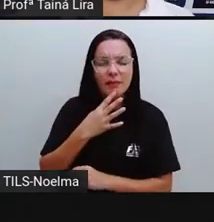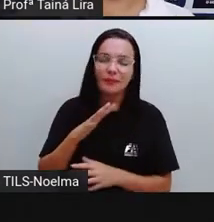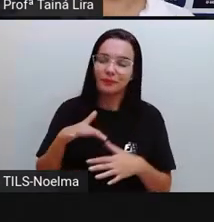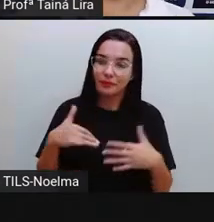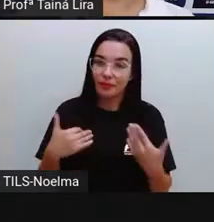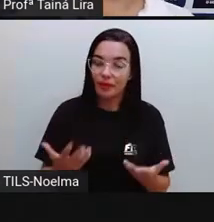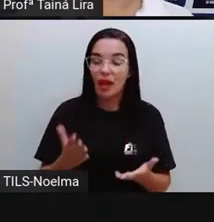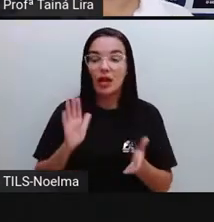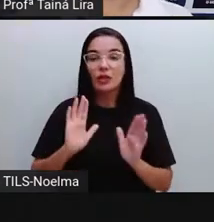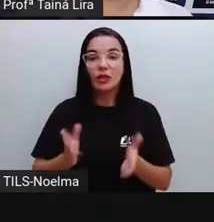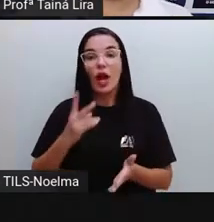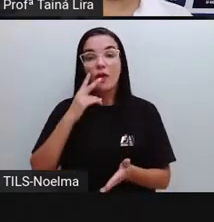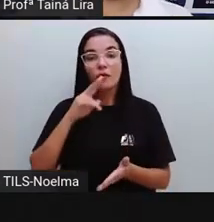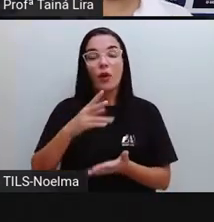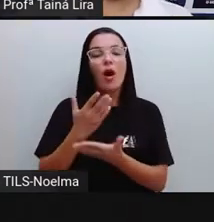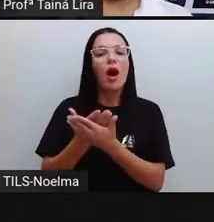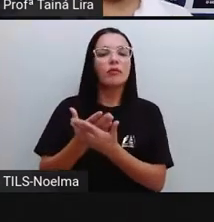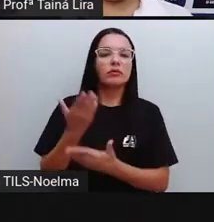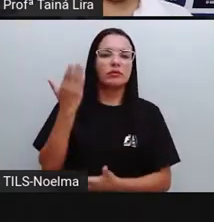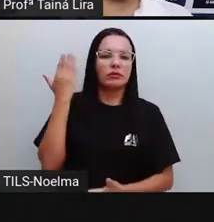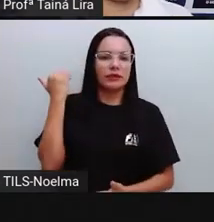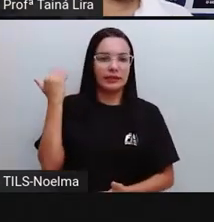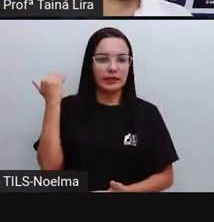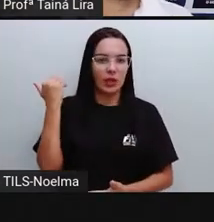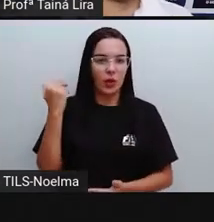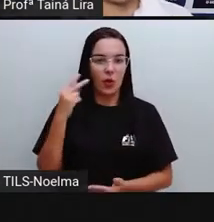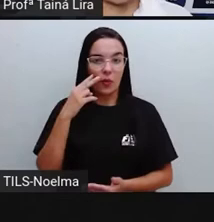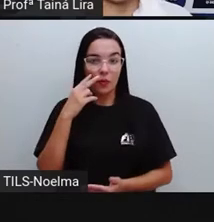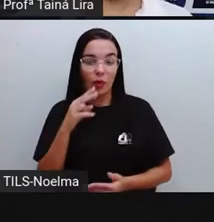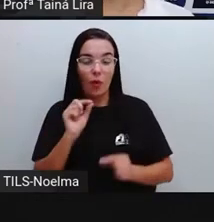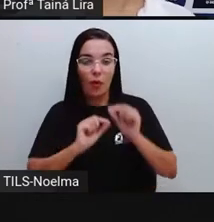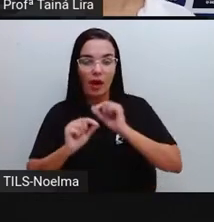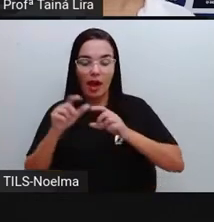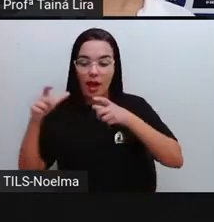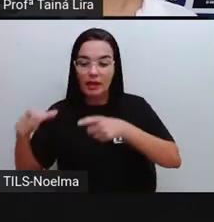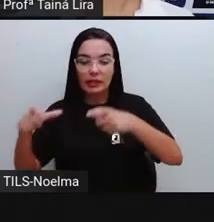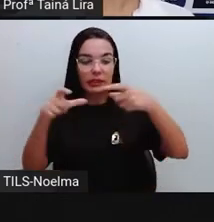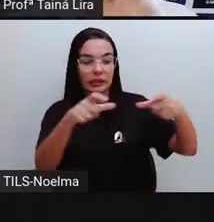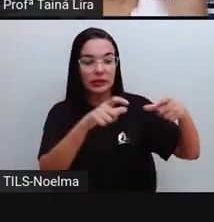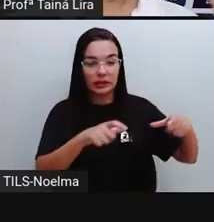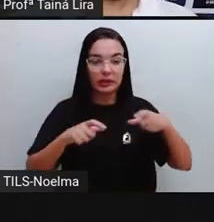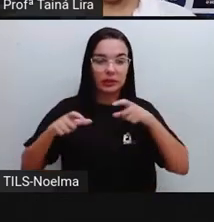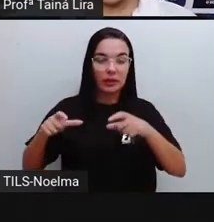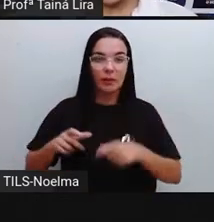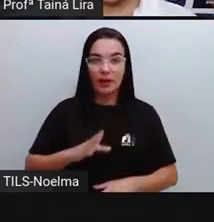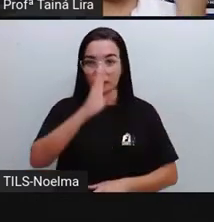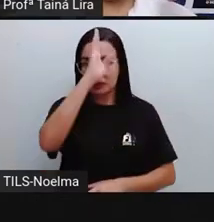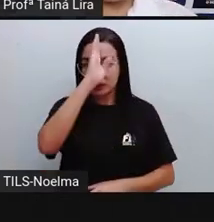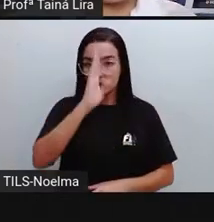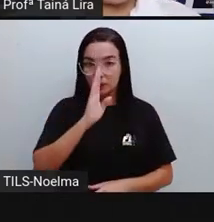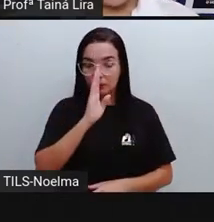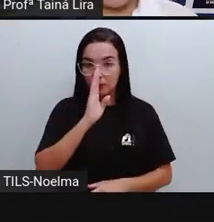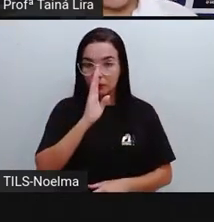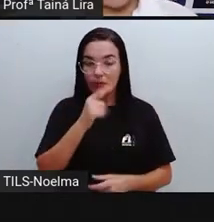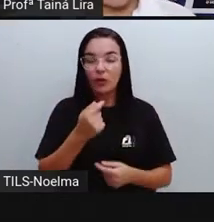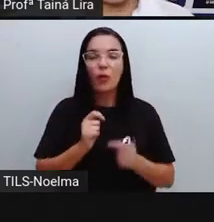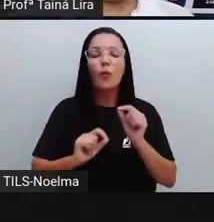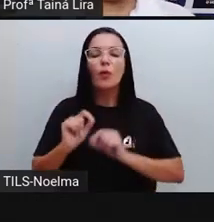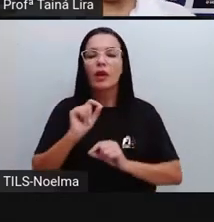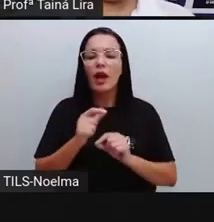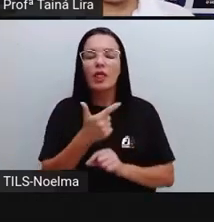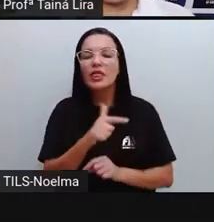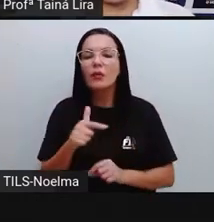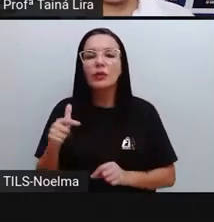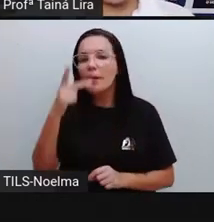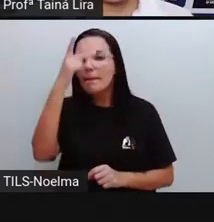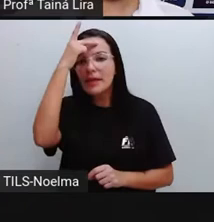falamos aí de espaços públicos, que são espaços que não tem dono, não é verdade? Não